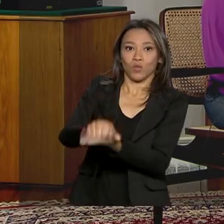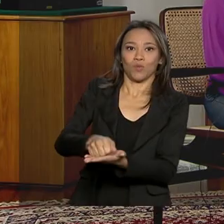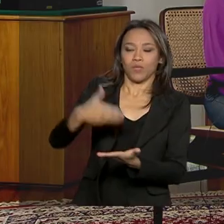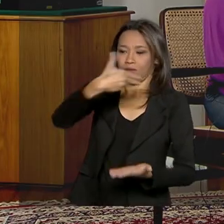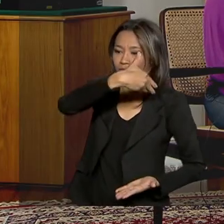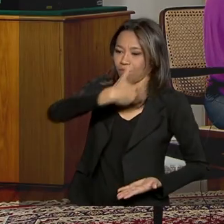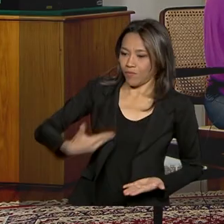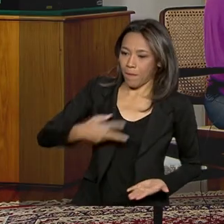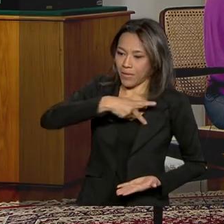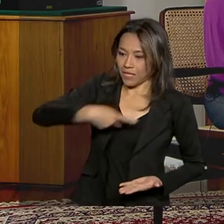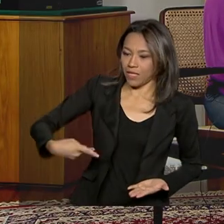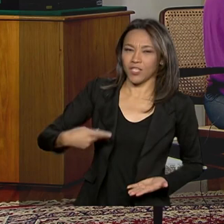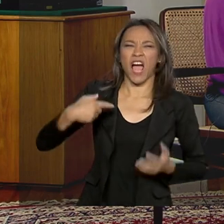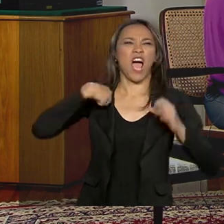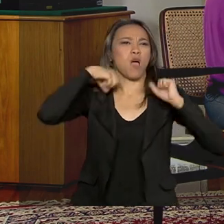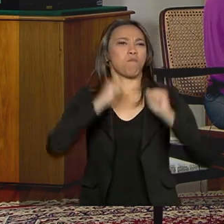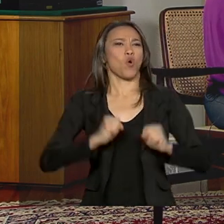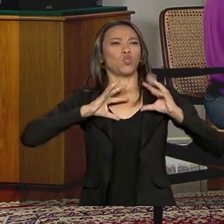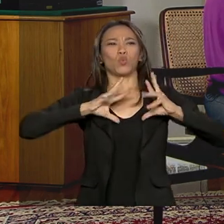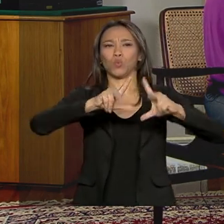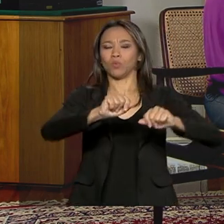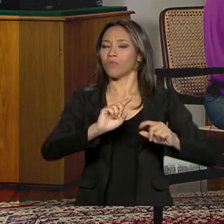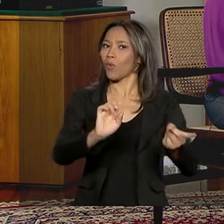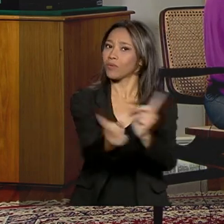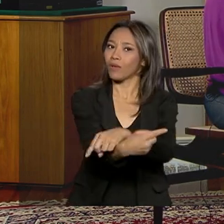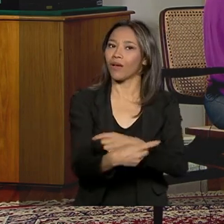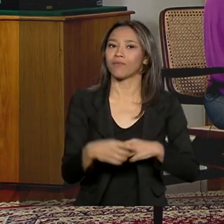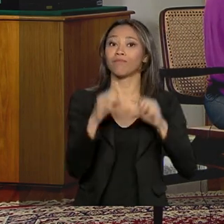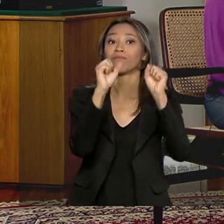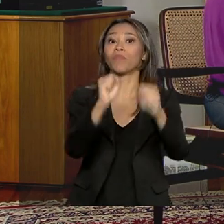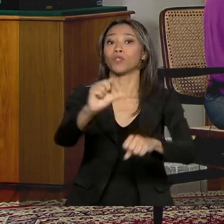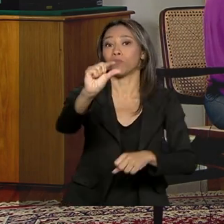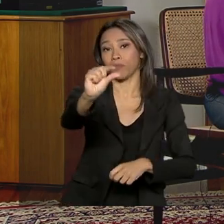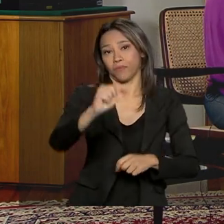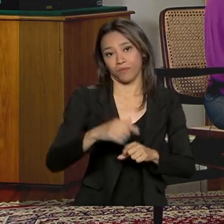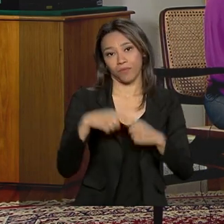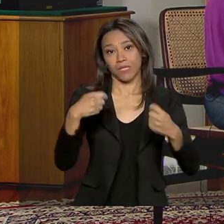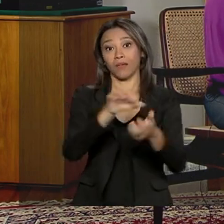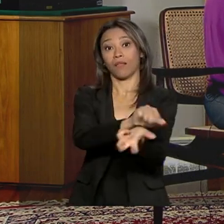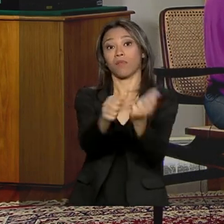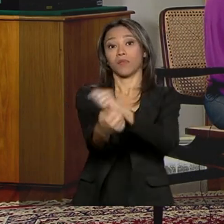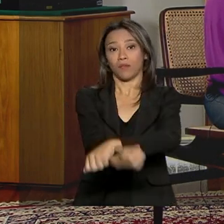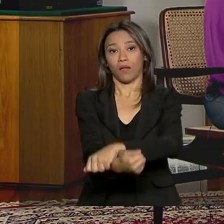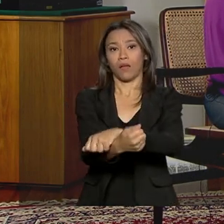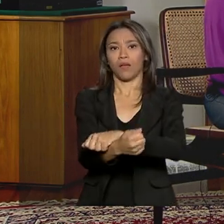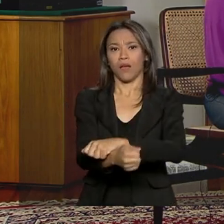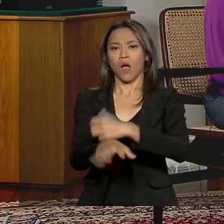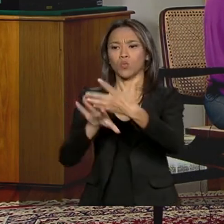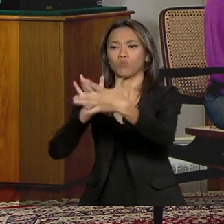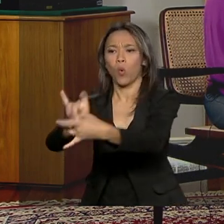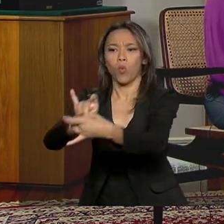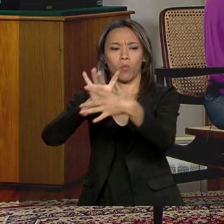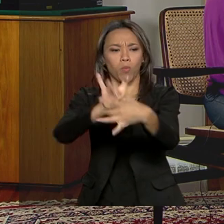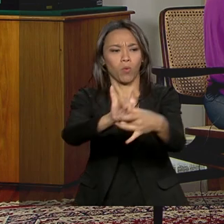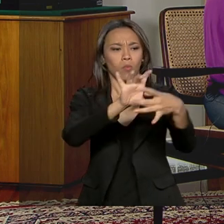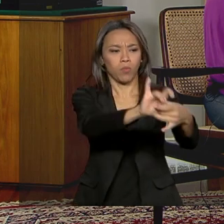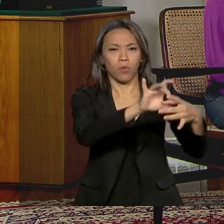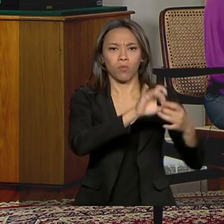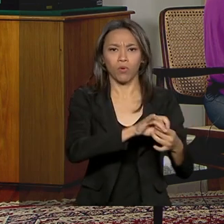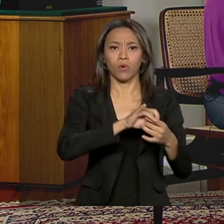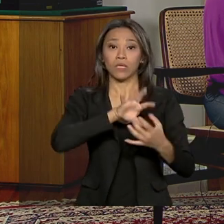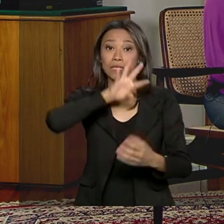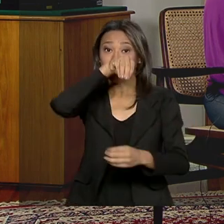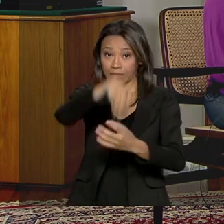pode tudo. Ao contrário, ele pode pouco. Ele tem que se adaptar a todas as conjunturas que o obrigam